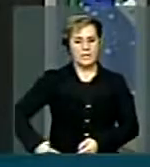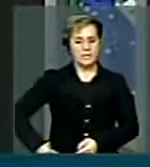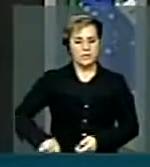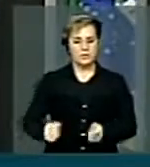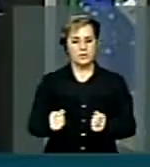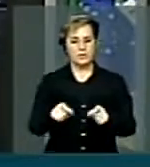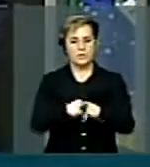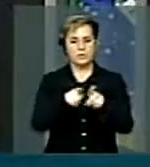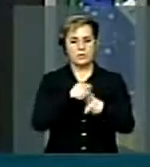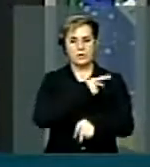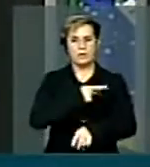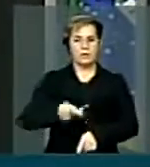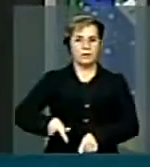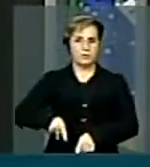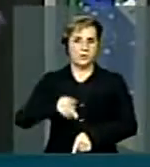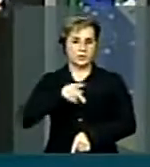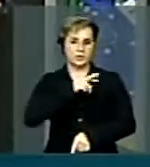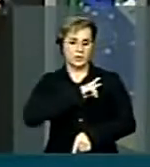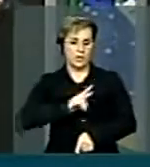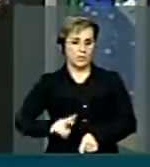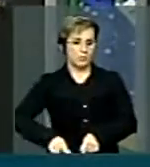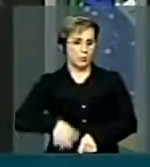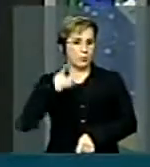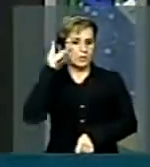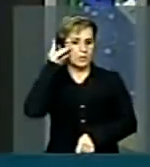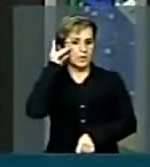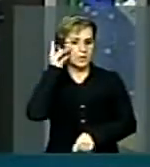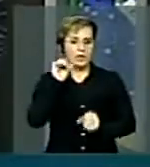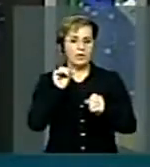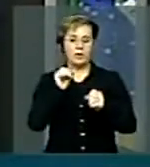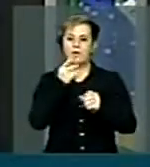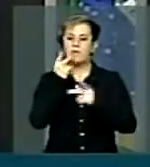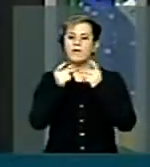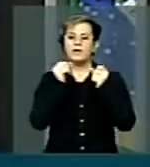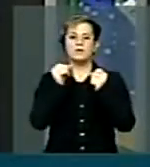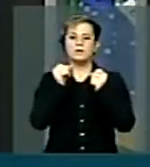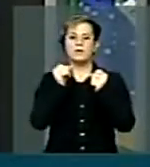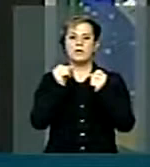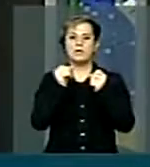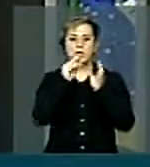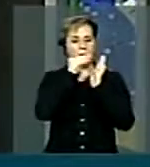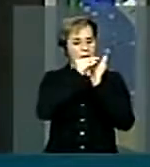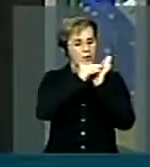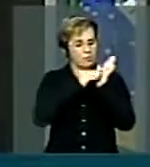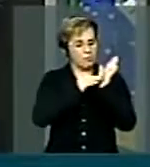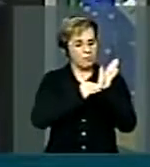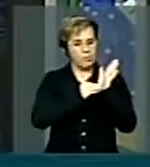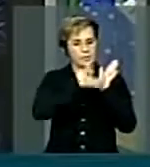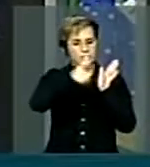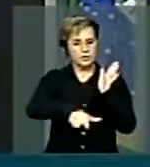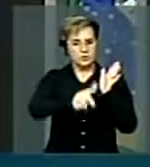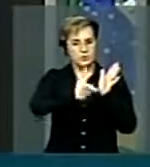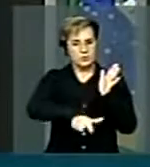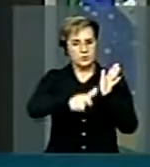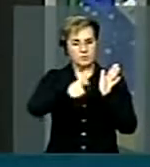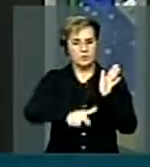senhora presidente da República ficam reclassificando as obras. Porque tem lá uma